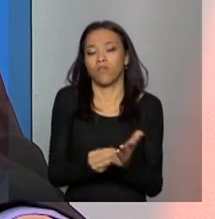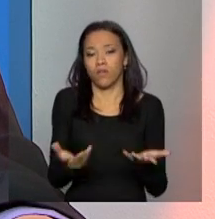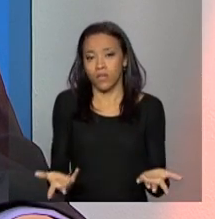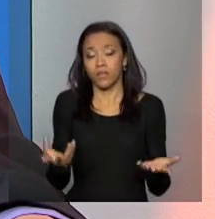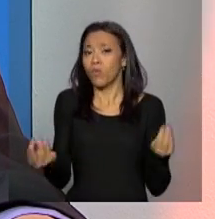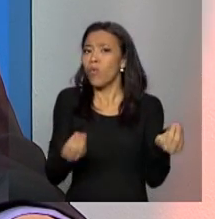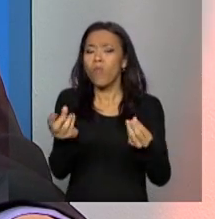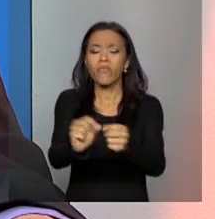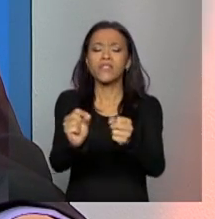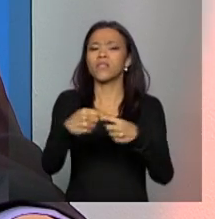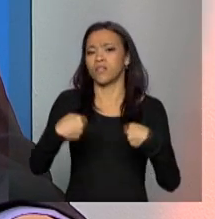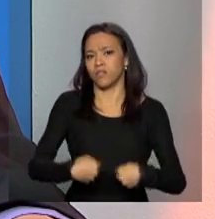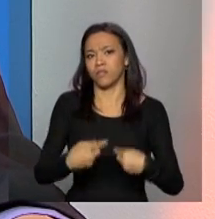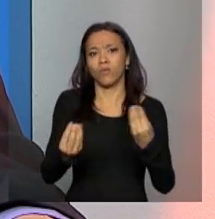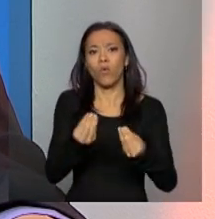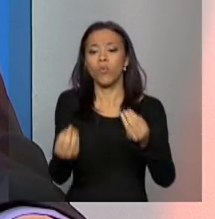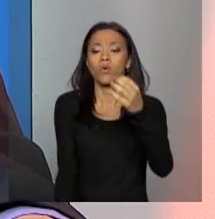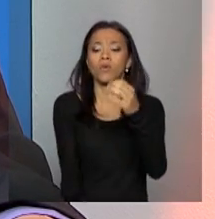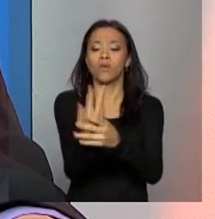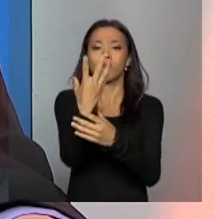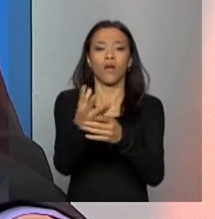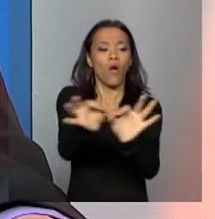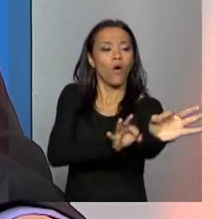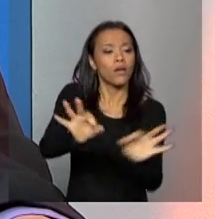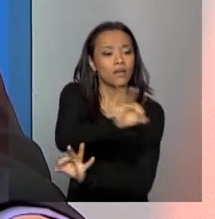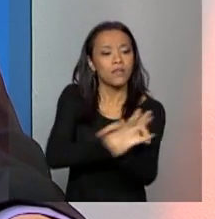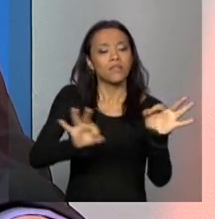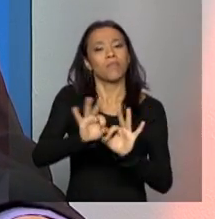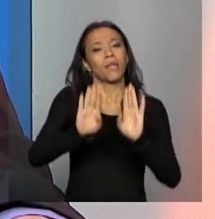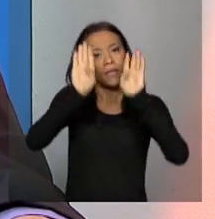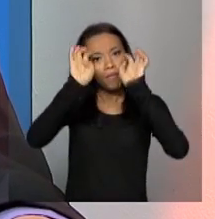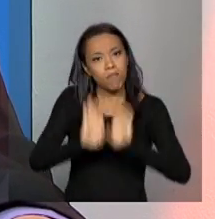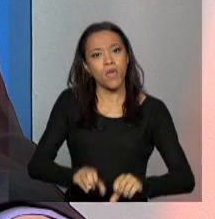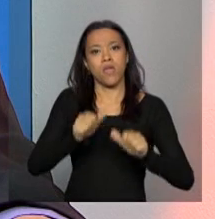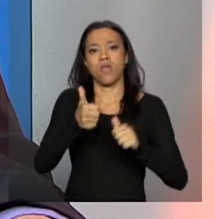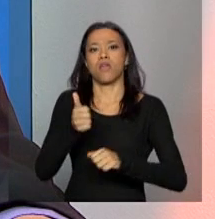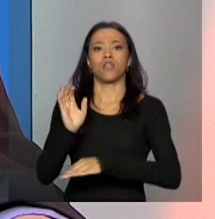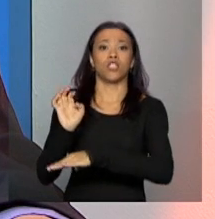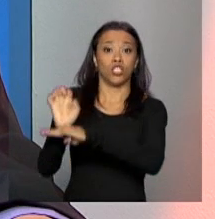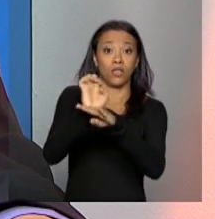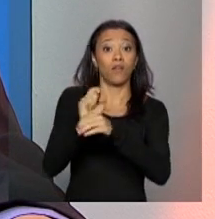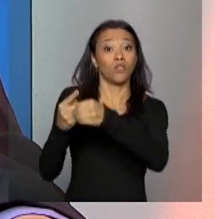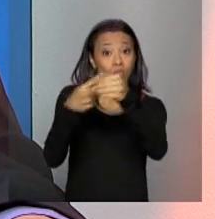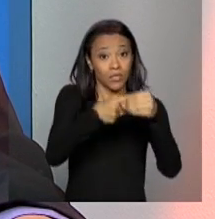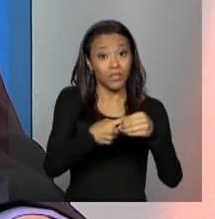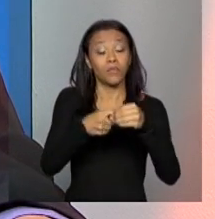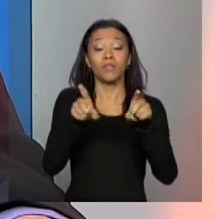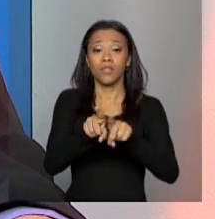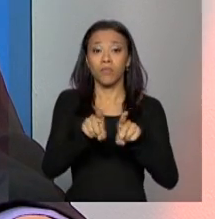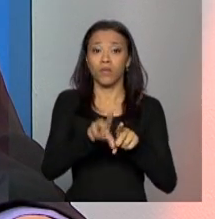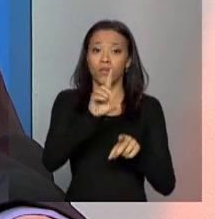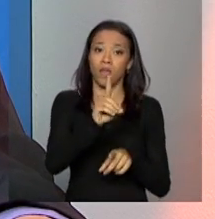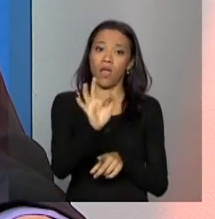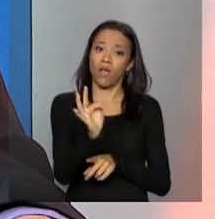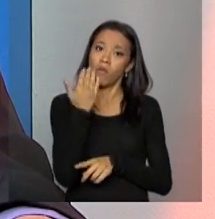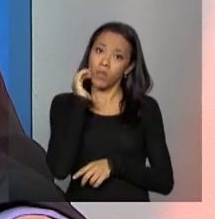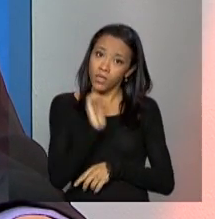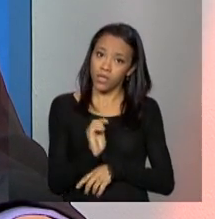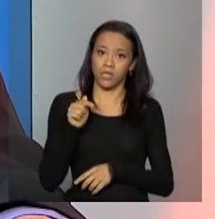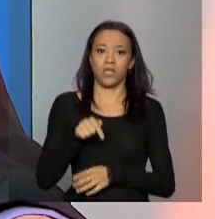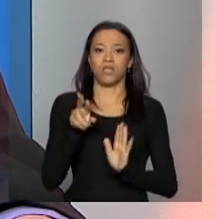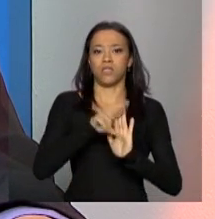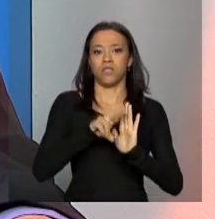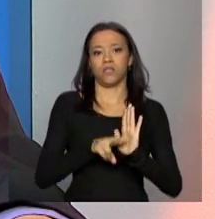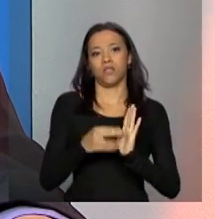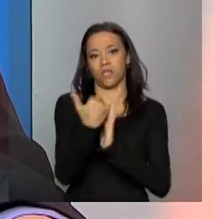oriente os estados e municípios de união a cumprirem e Distrito Federal toda hora a gente esquece de mencionar o Distrito Federal a cumprirem essas